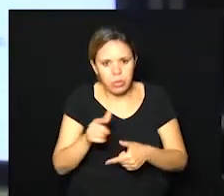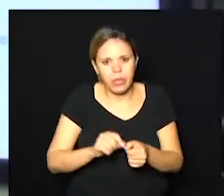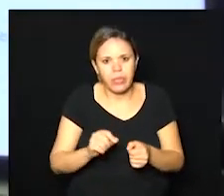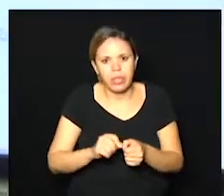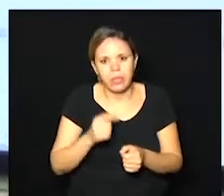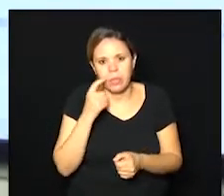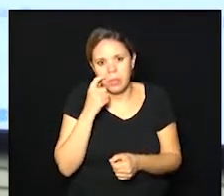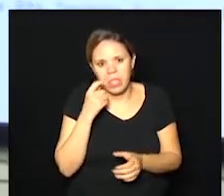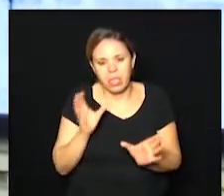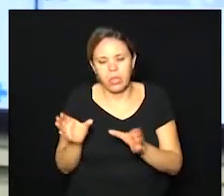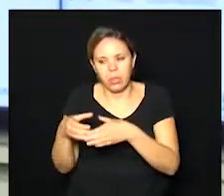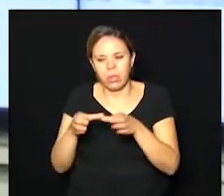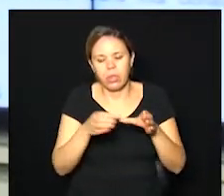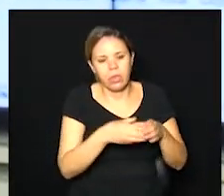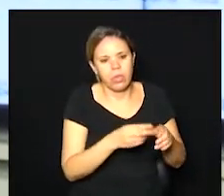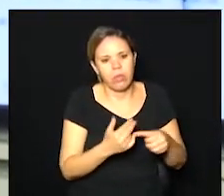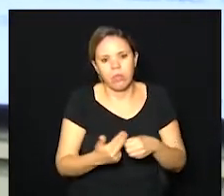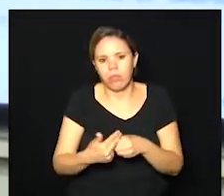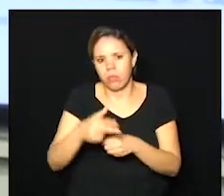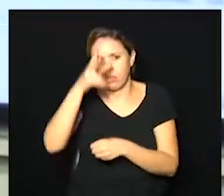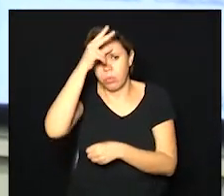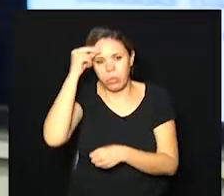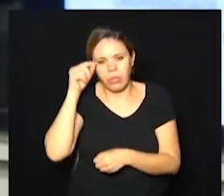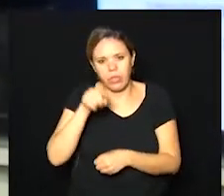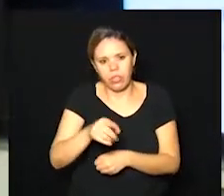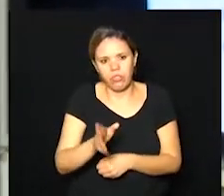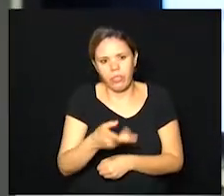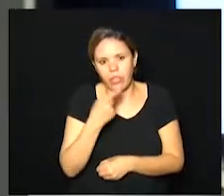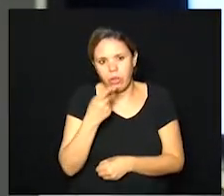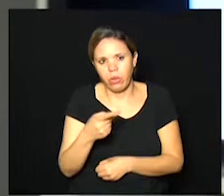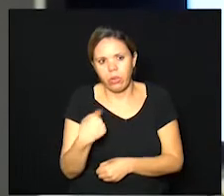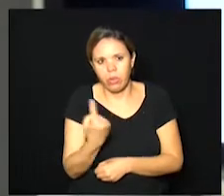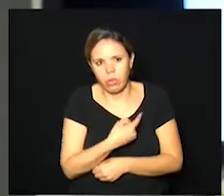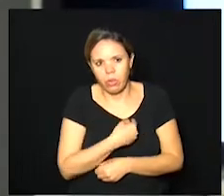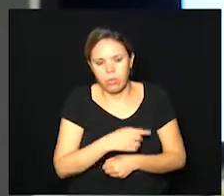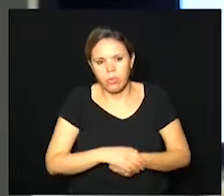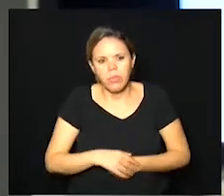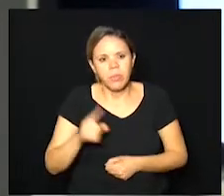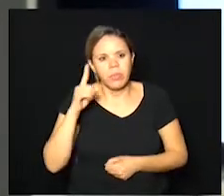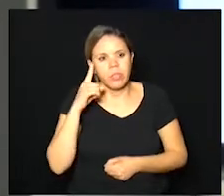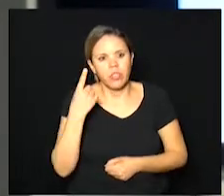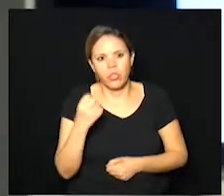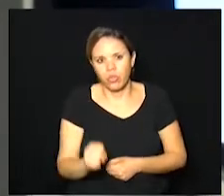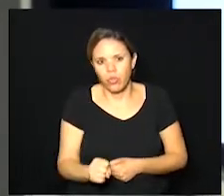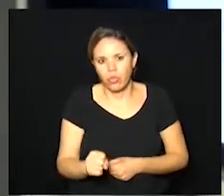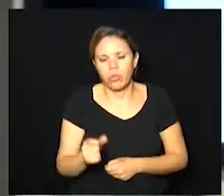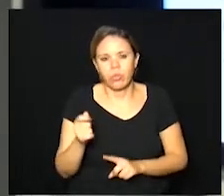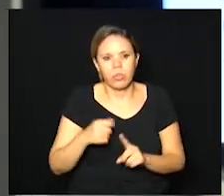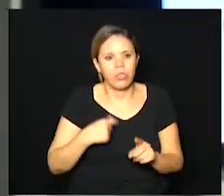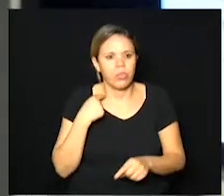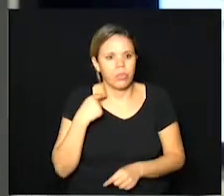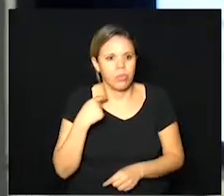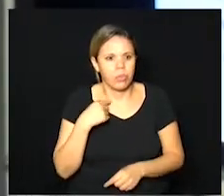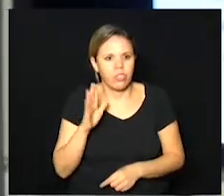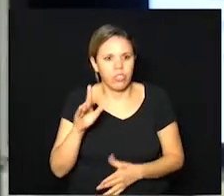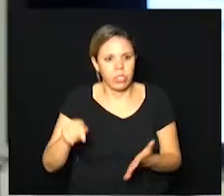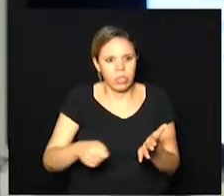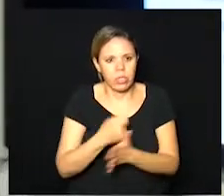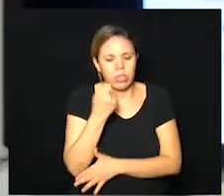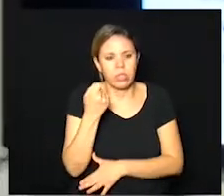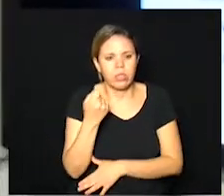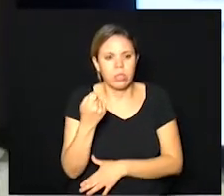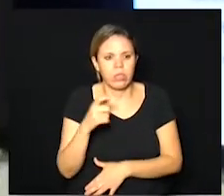em conjunto com a Unicamp, como o prefeito já falou, nós, no dia 18 de maio, nós assinamos uma portaria